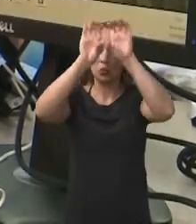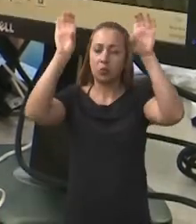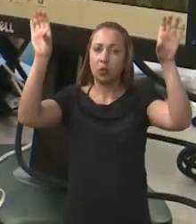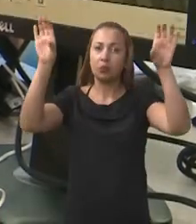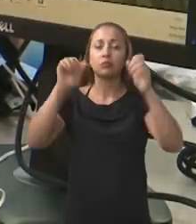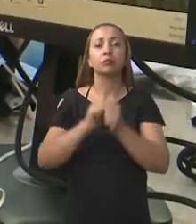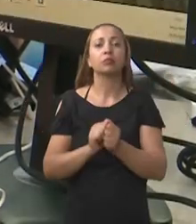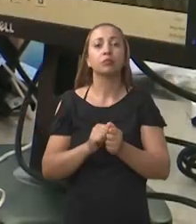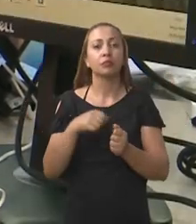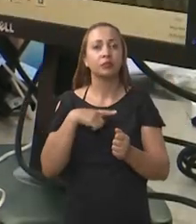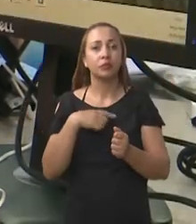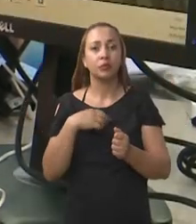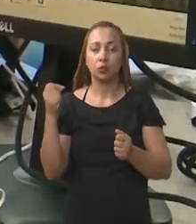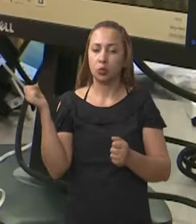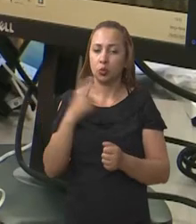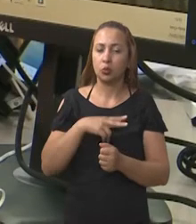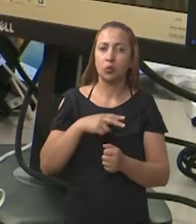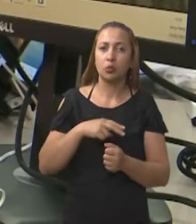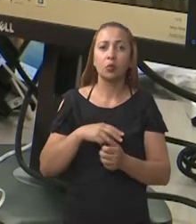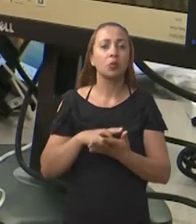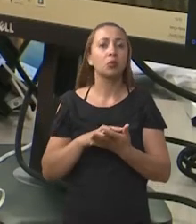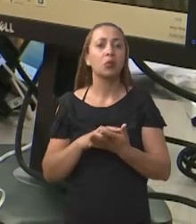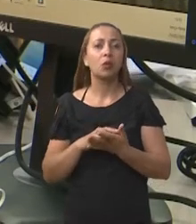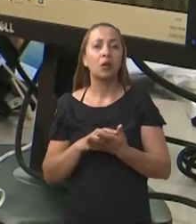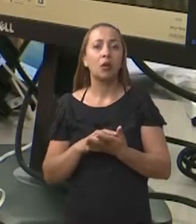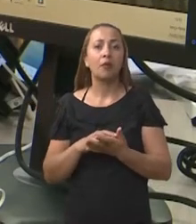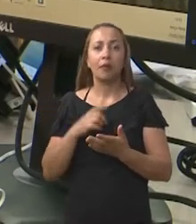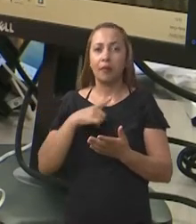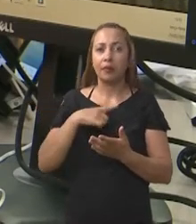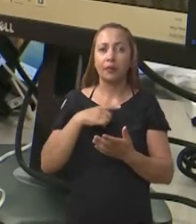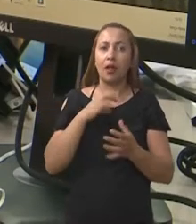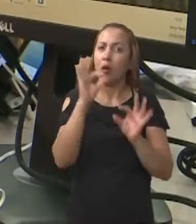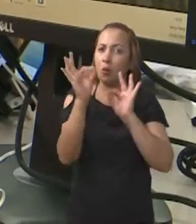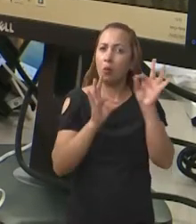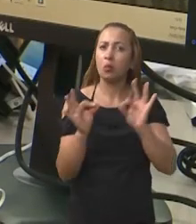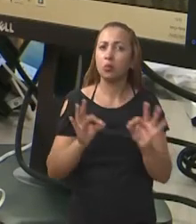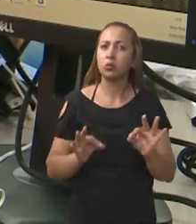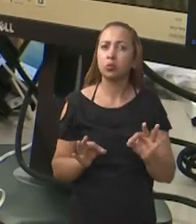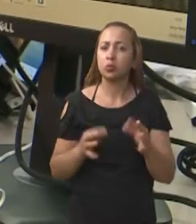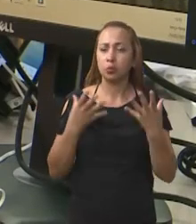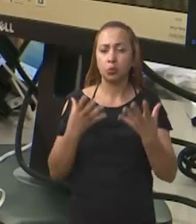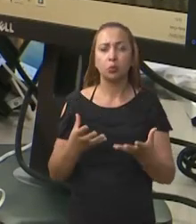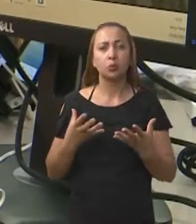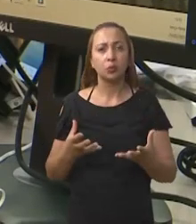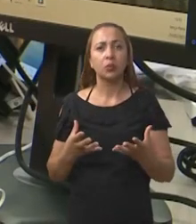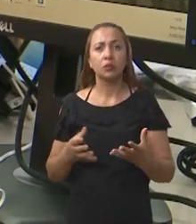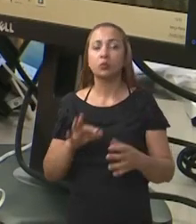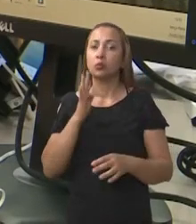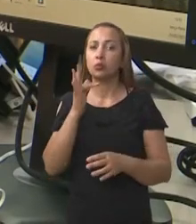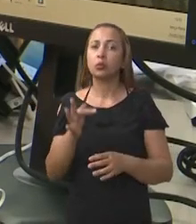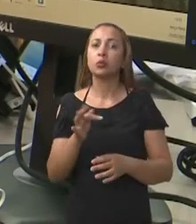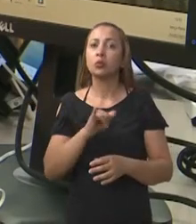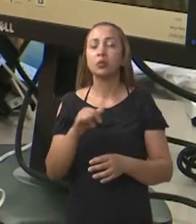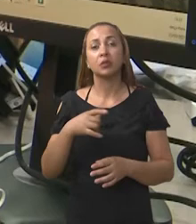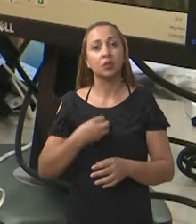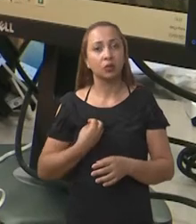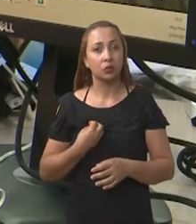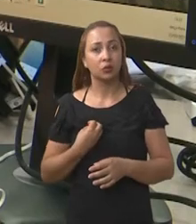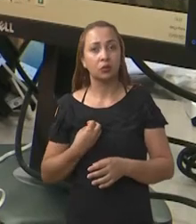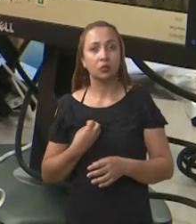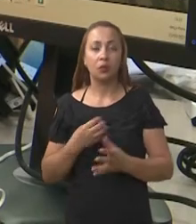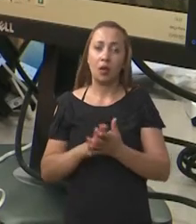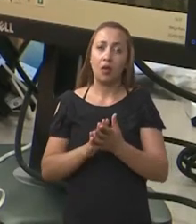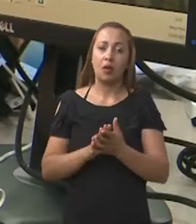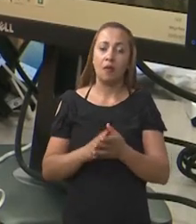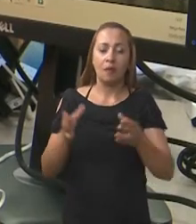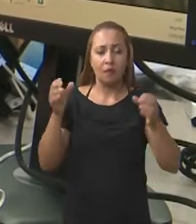ter um sistema mais moderno, automático, você vai ter controle das cargas, eventualmente se você estiver na situação